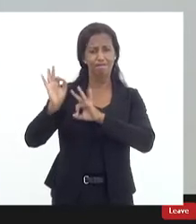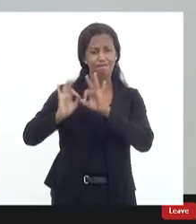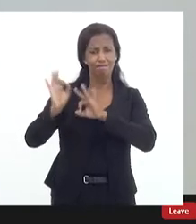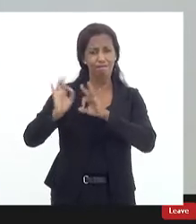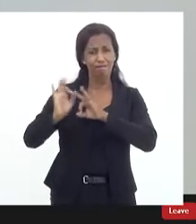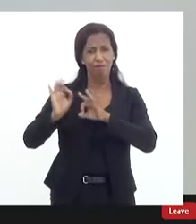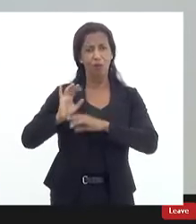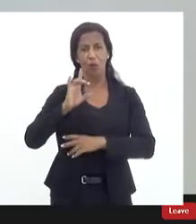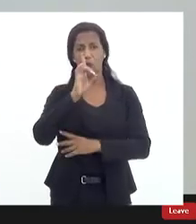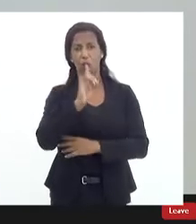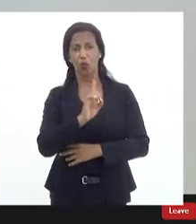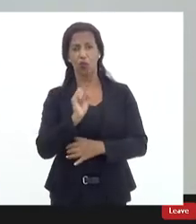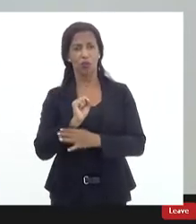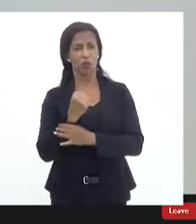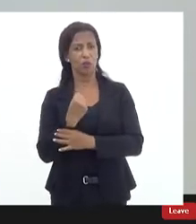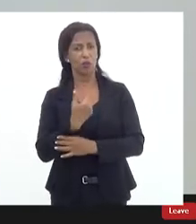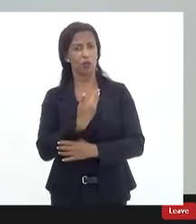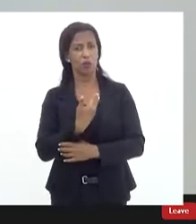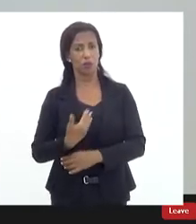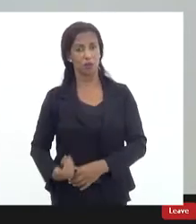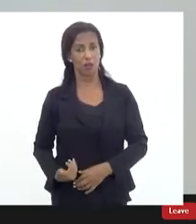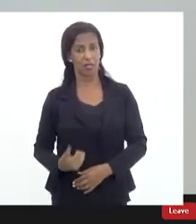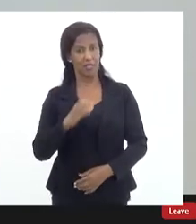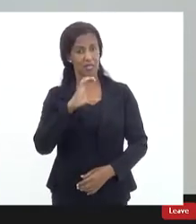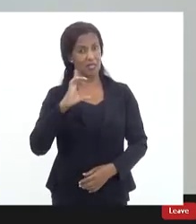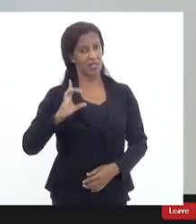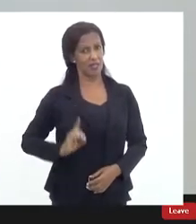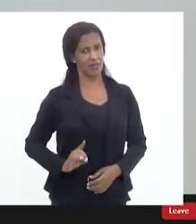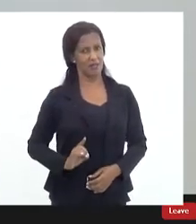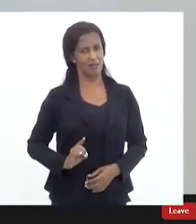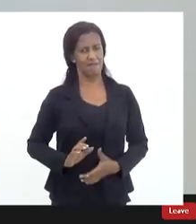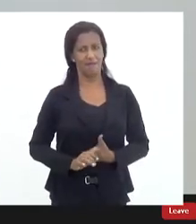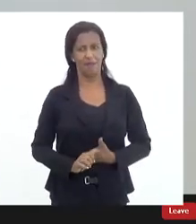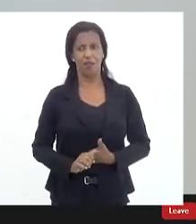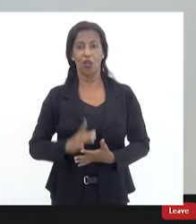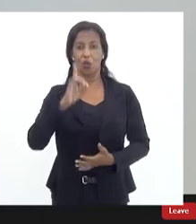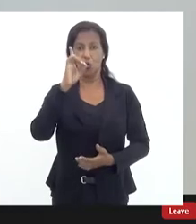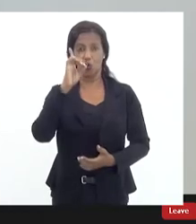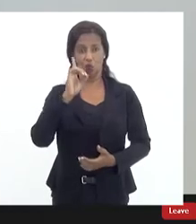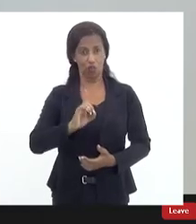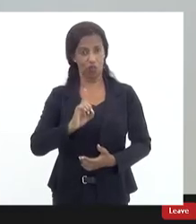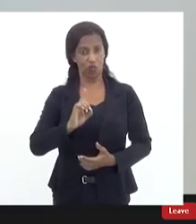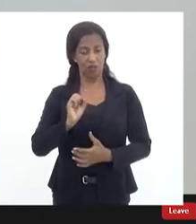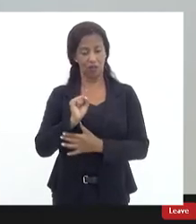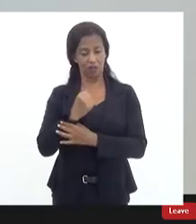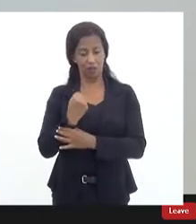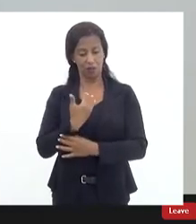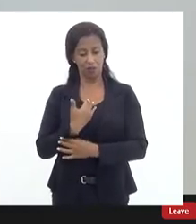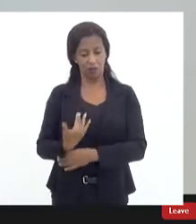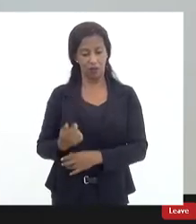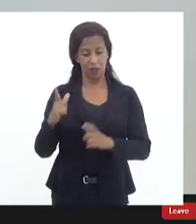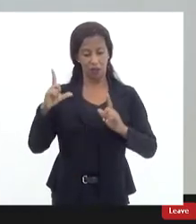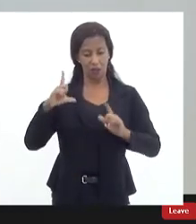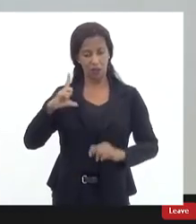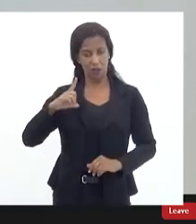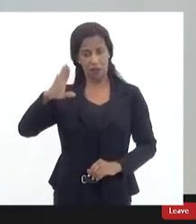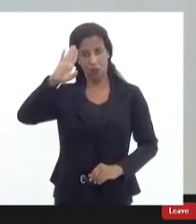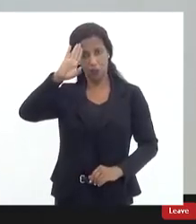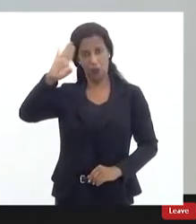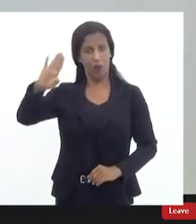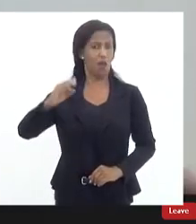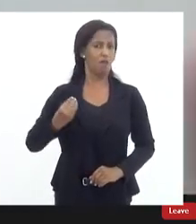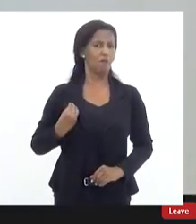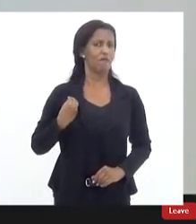um direito à segurança pública cidadã um direito a uma segurança pública em que haja priorização da